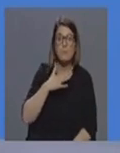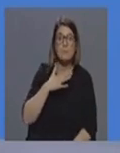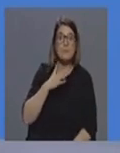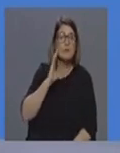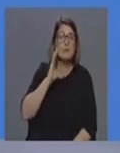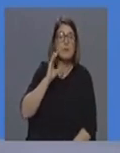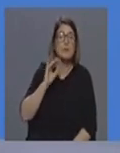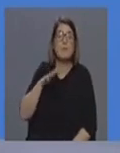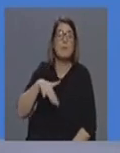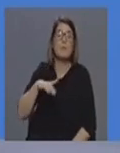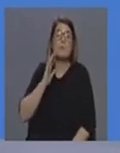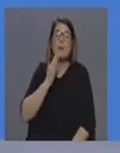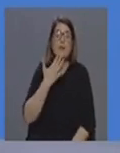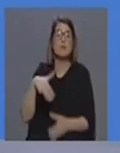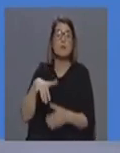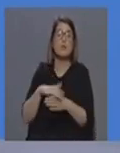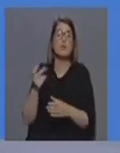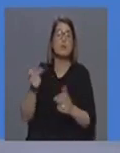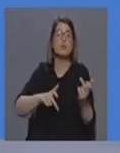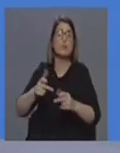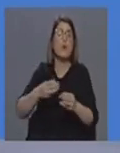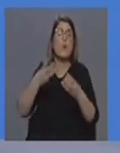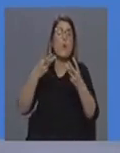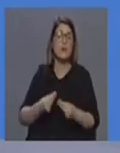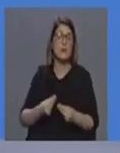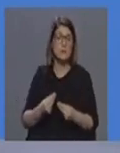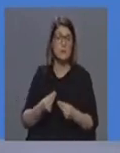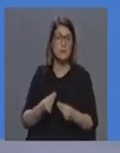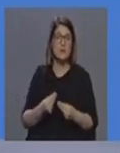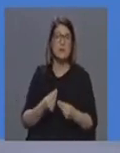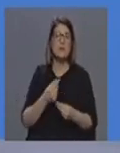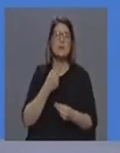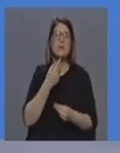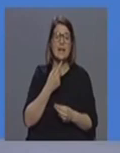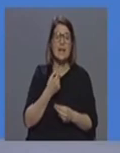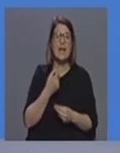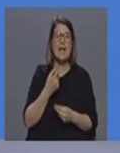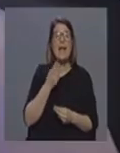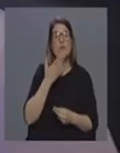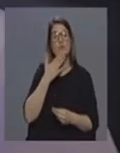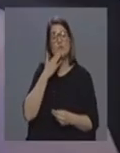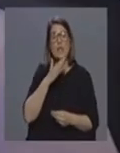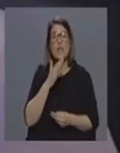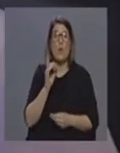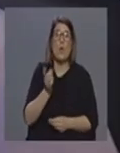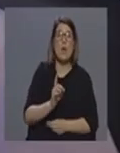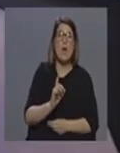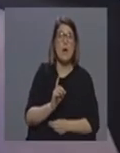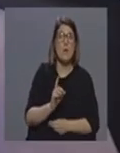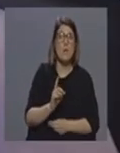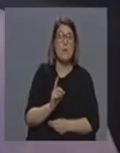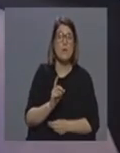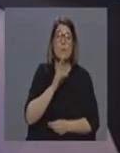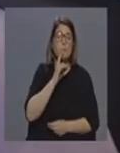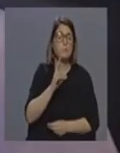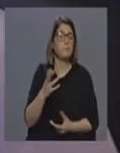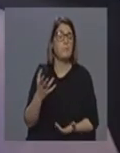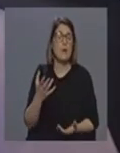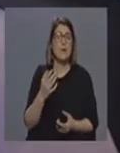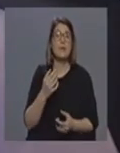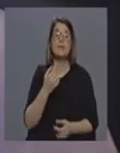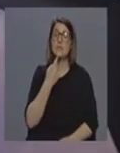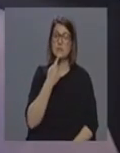casos nunca poderemos dizer se serão suficientes ou não podemos dizer